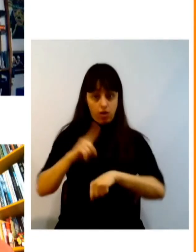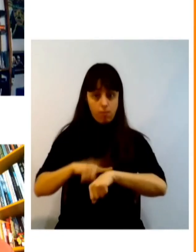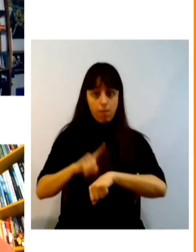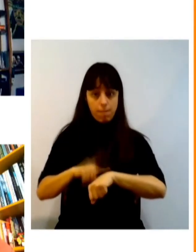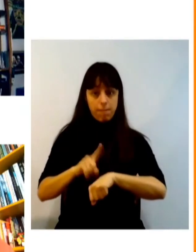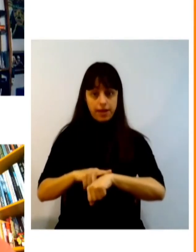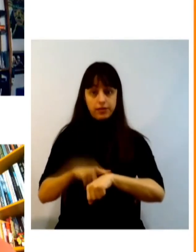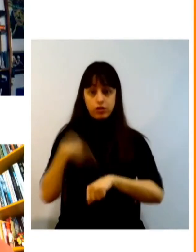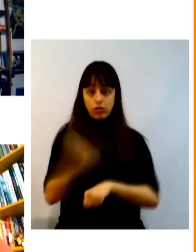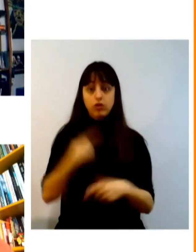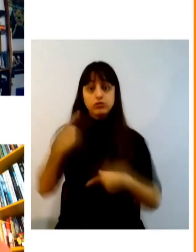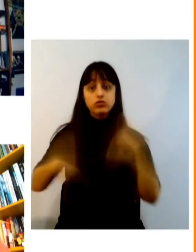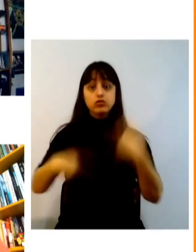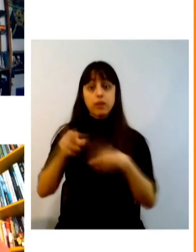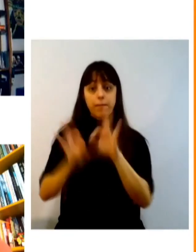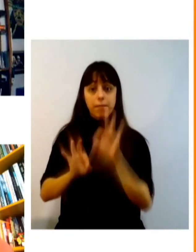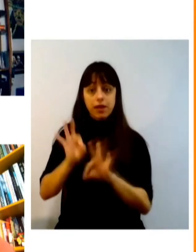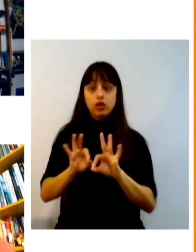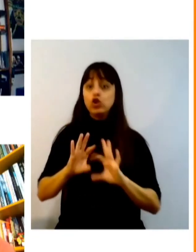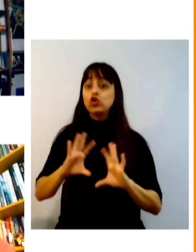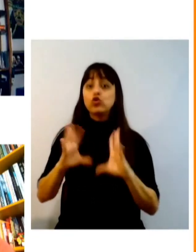emergência todo mundo